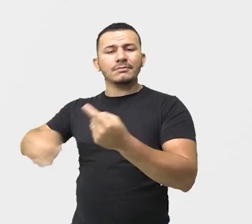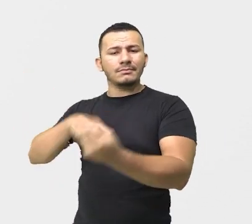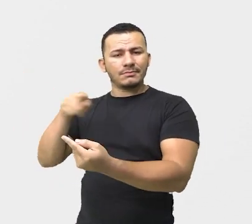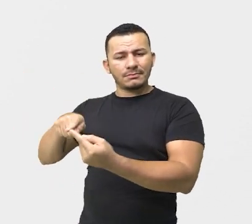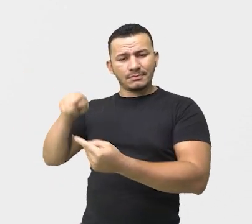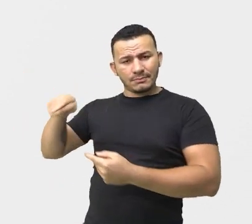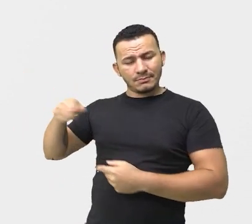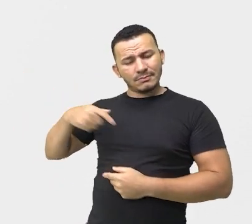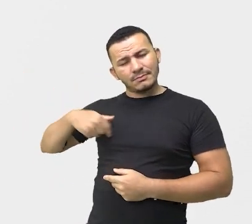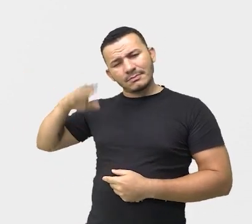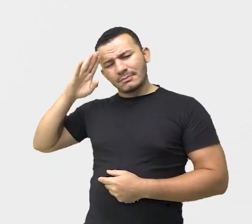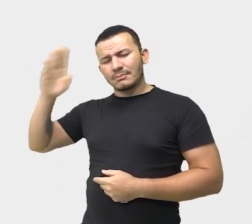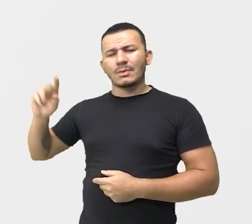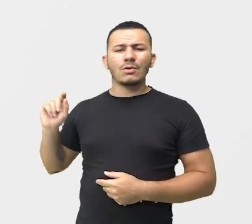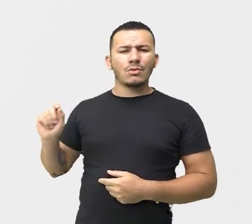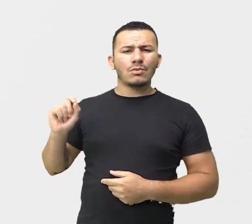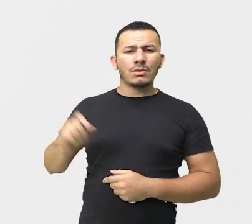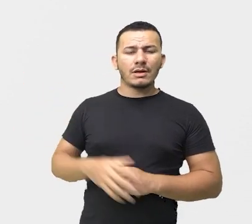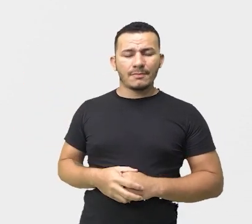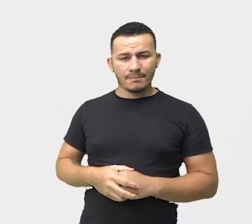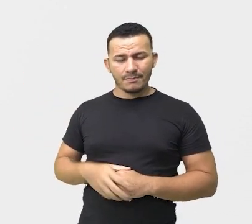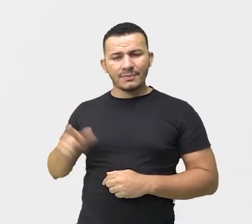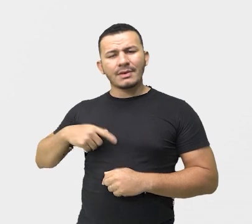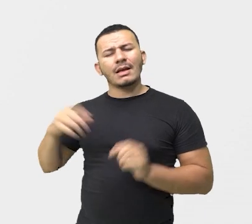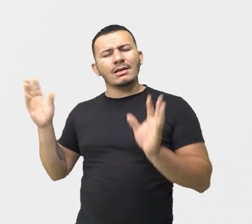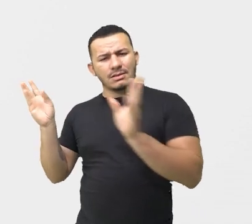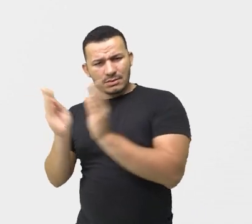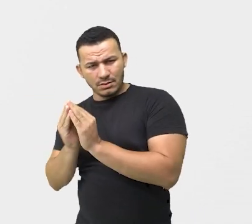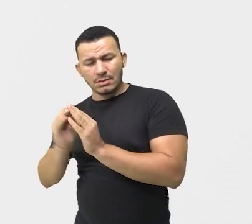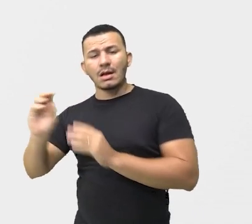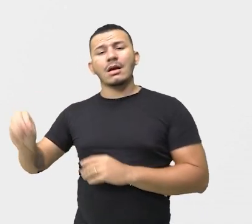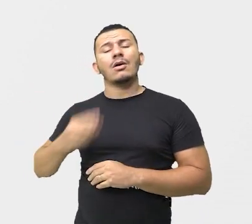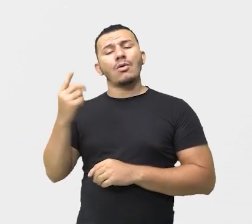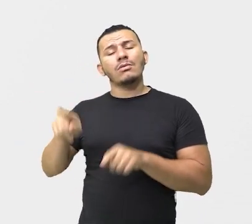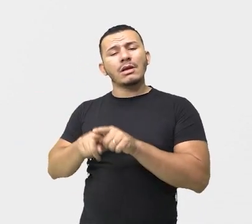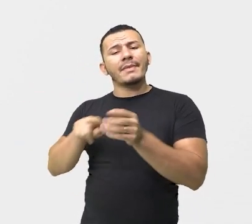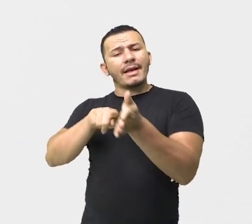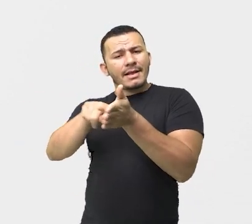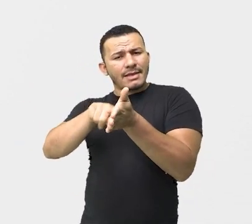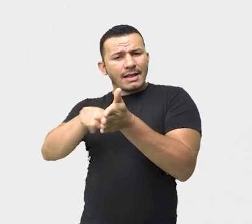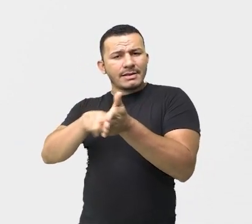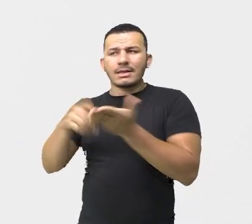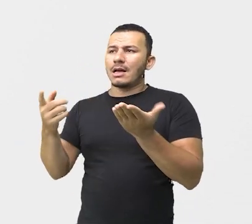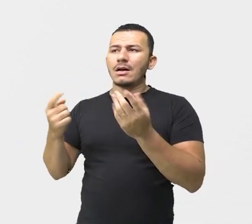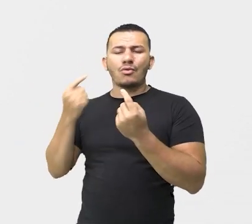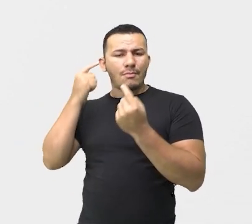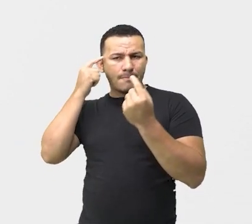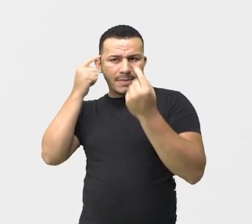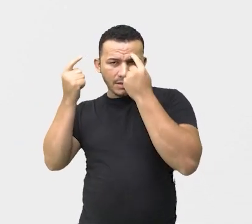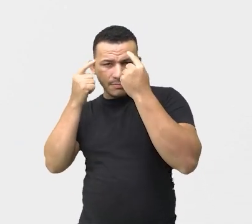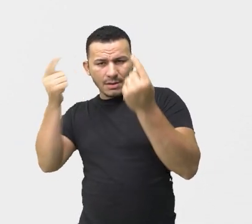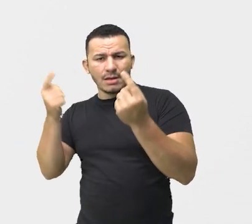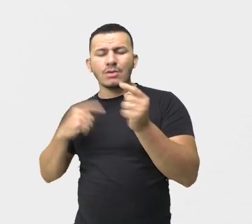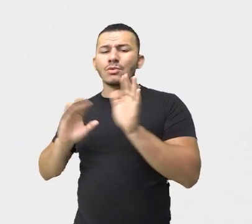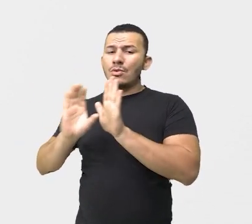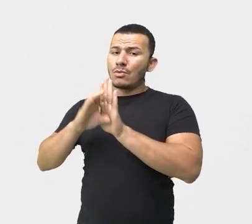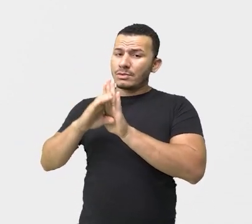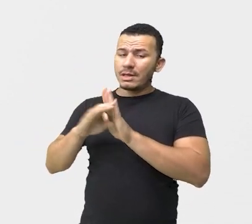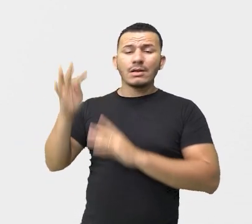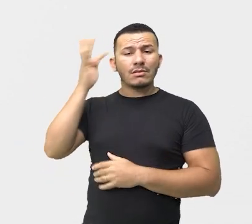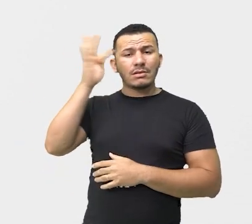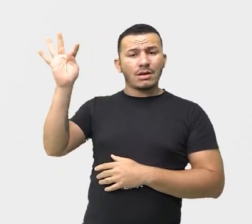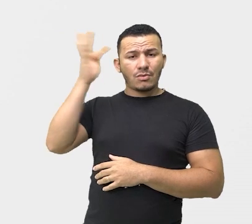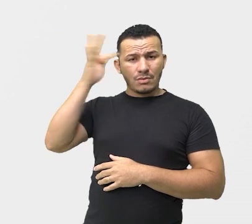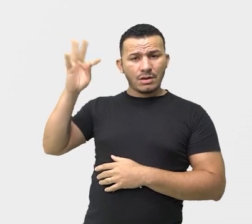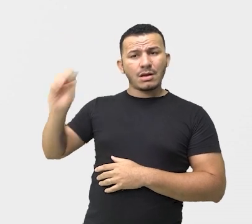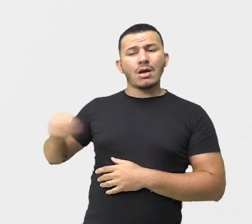principal, pessoal, sintetizar ou analisar alguma ideia, conceito, teoria